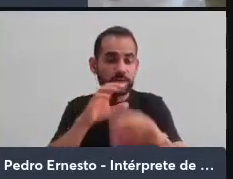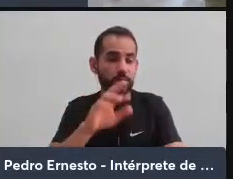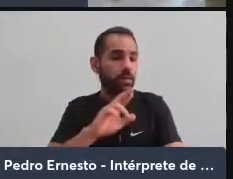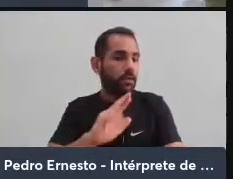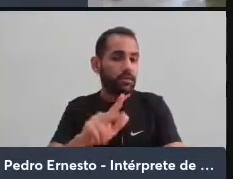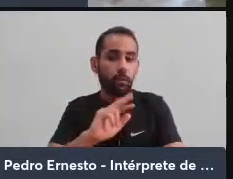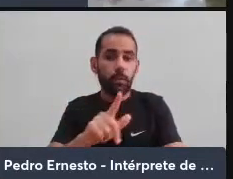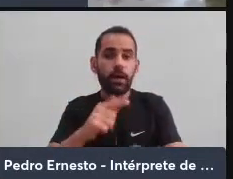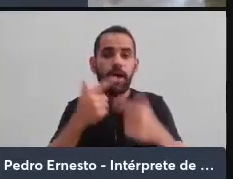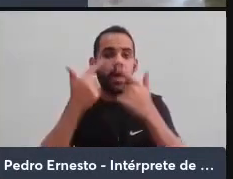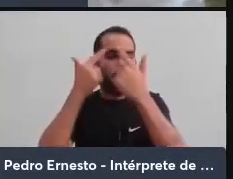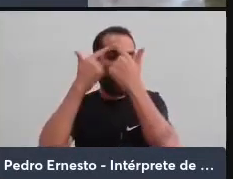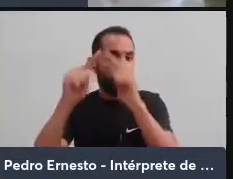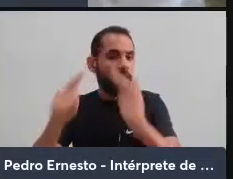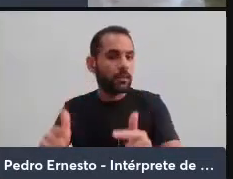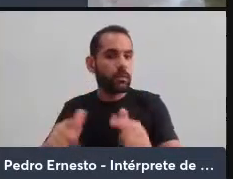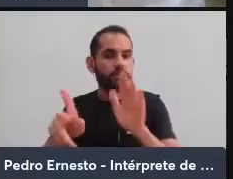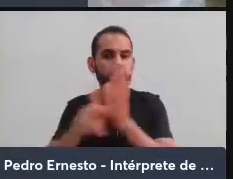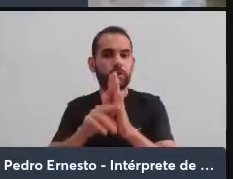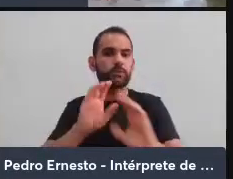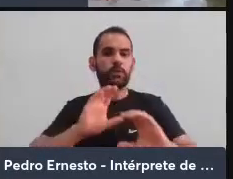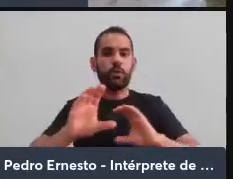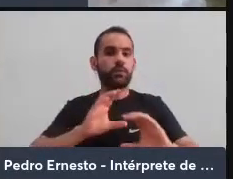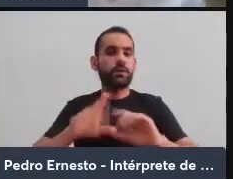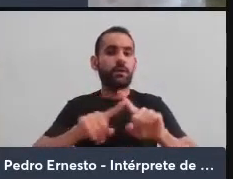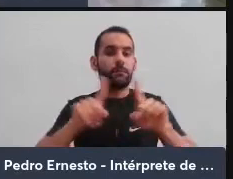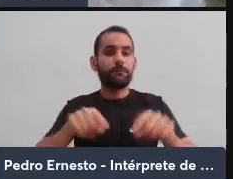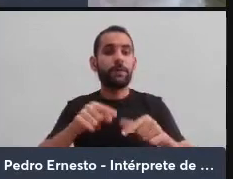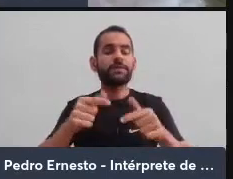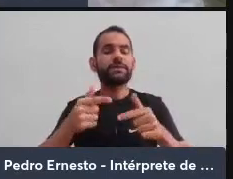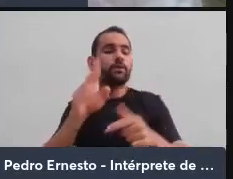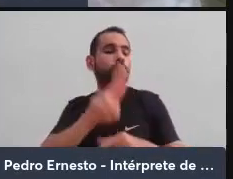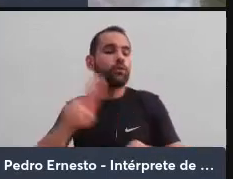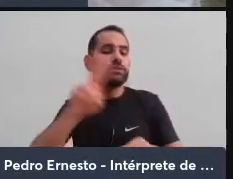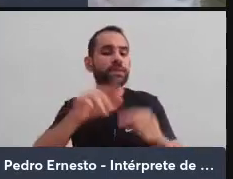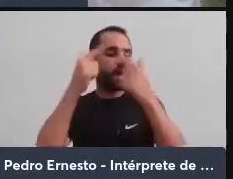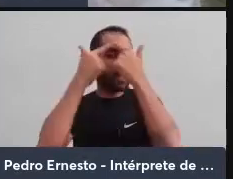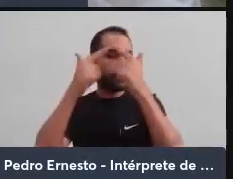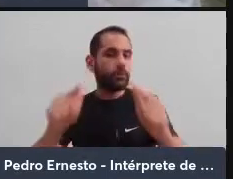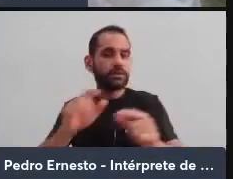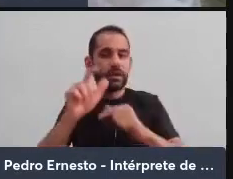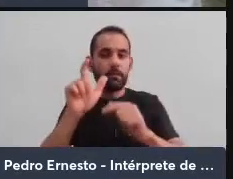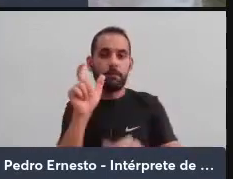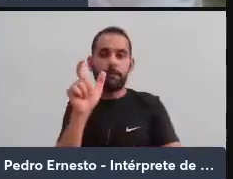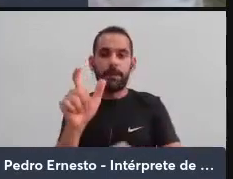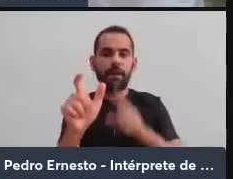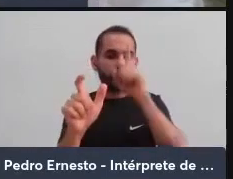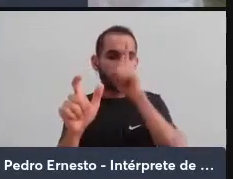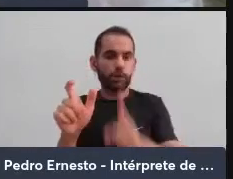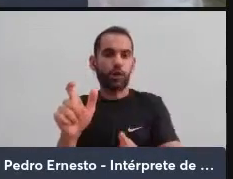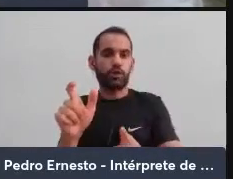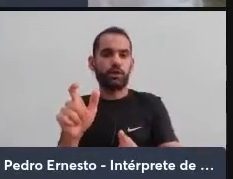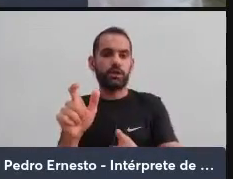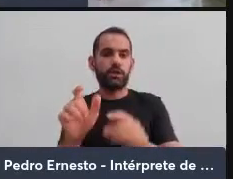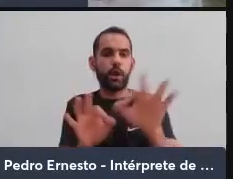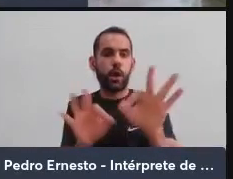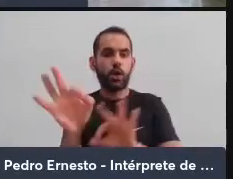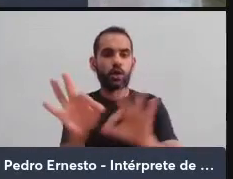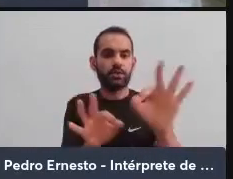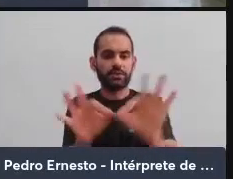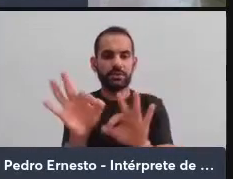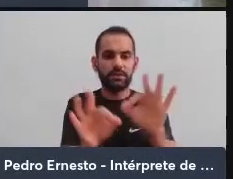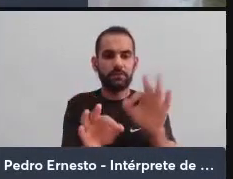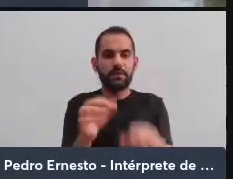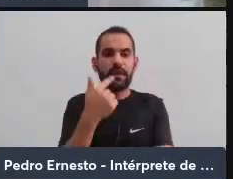trabalhar a linguagem como uma forma de comunicação, mas trabalhar a linguagem como palavra de ordem. A linguagem serve para mandar